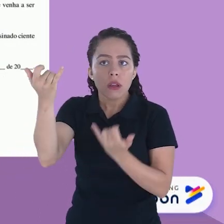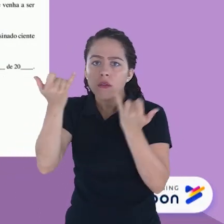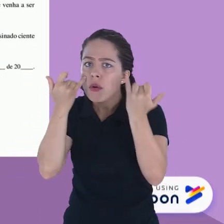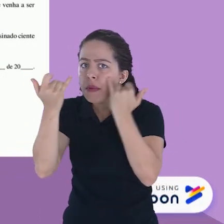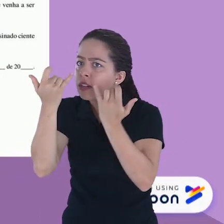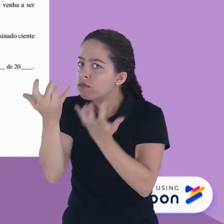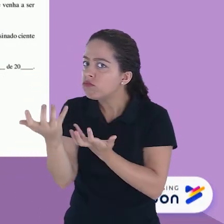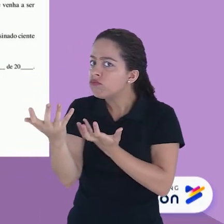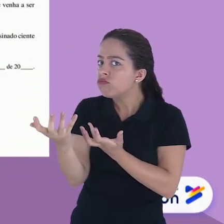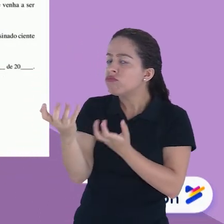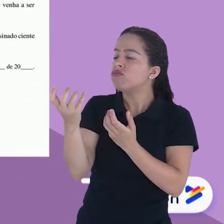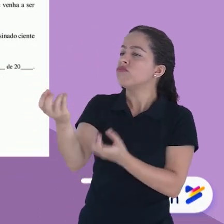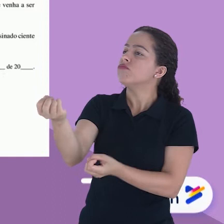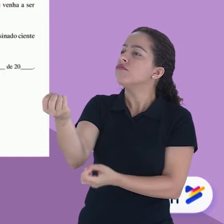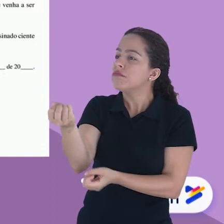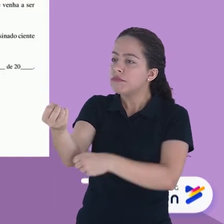da informação